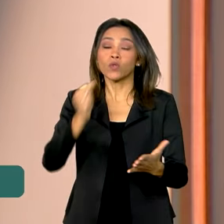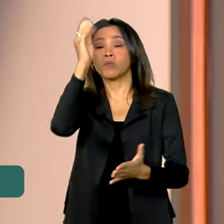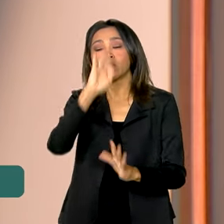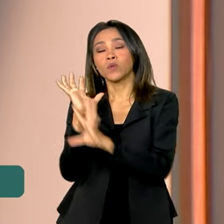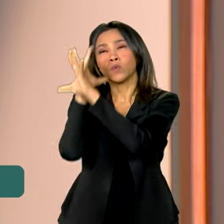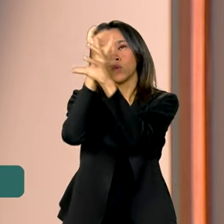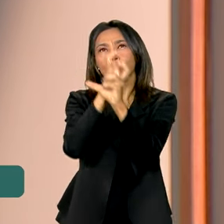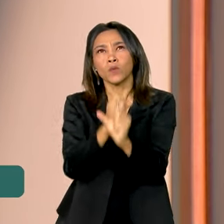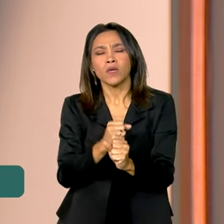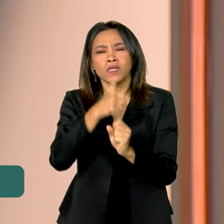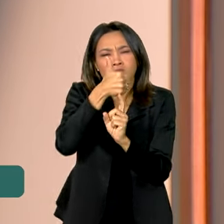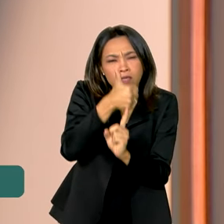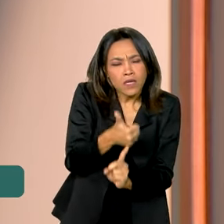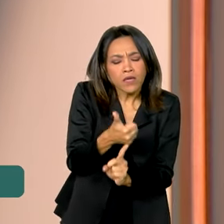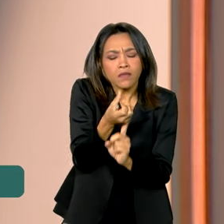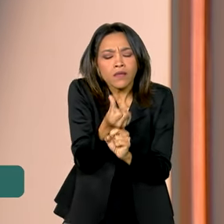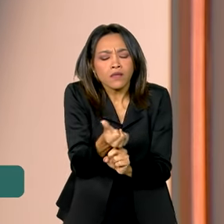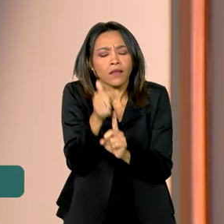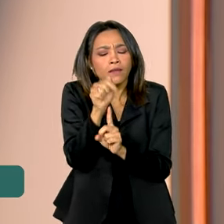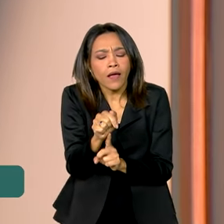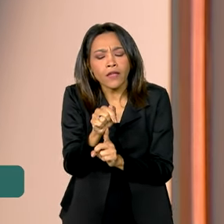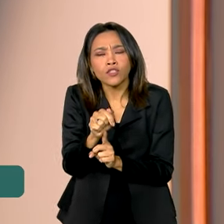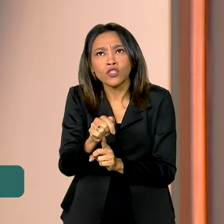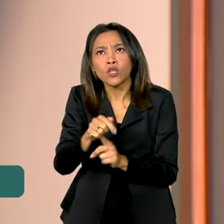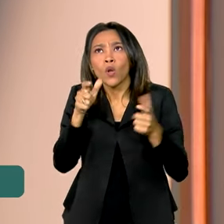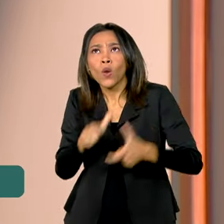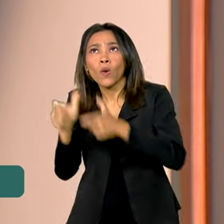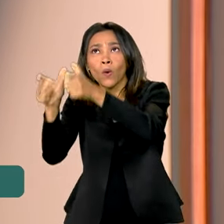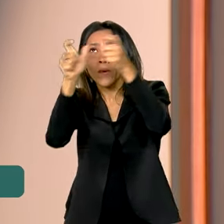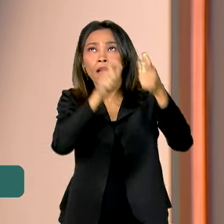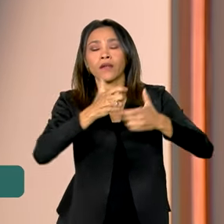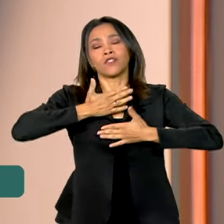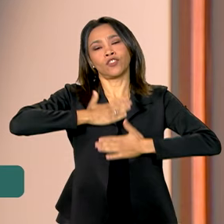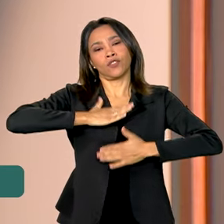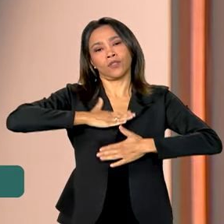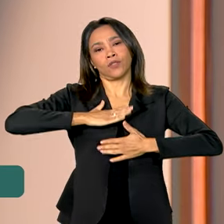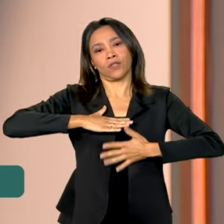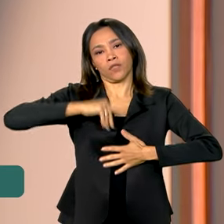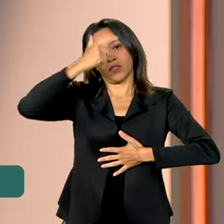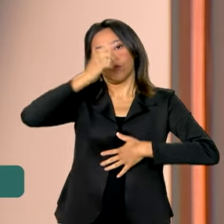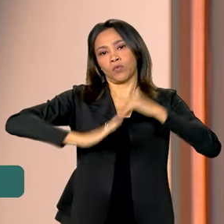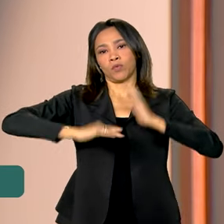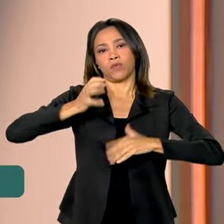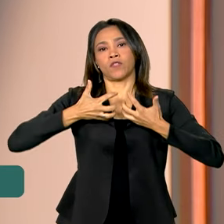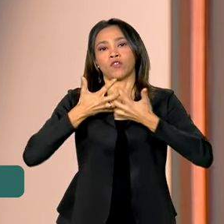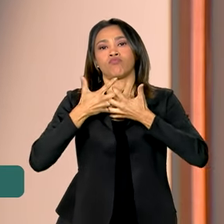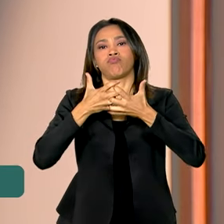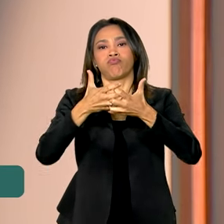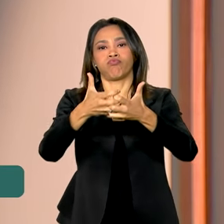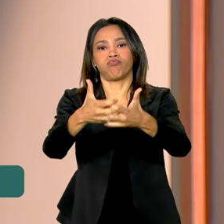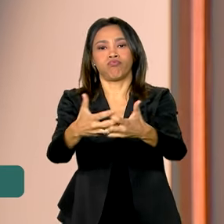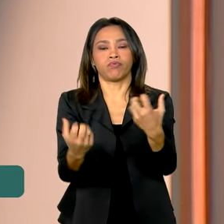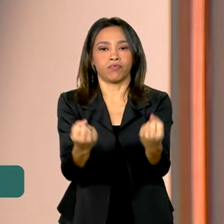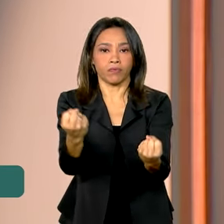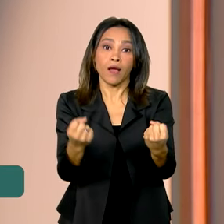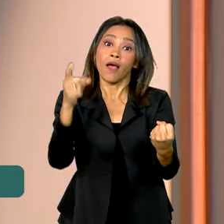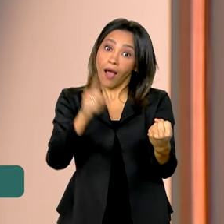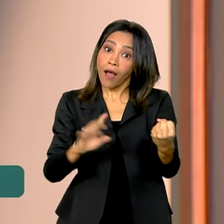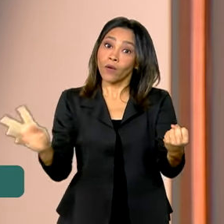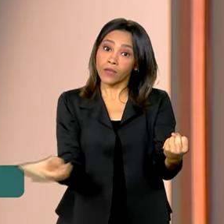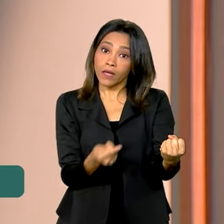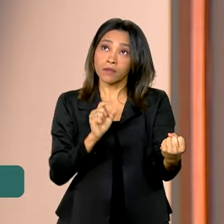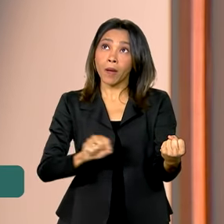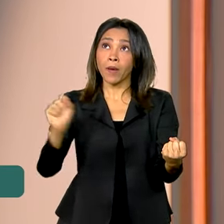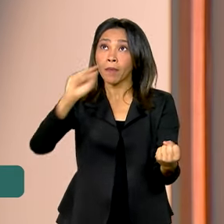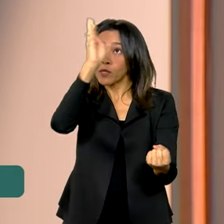167 pontos de parada e descanso para caminhoneiros. A distribuição dos pontos ocorre em todo o território